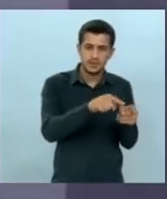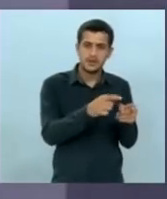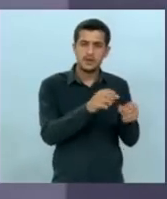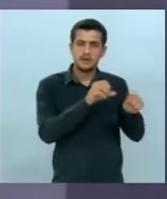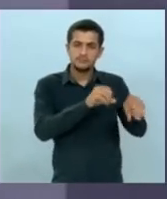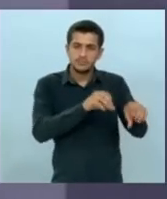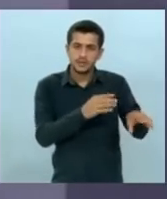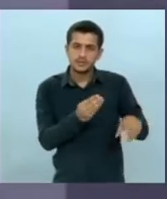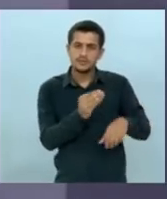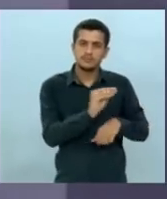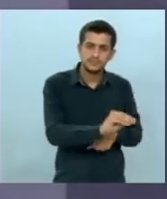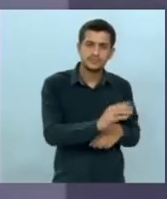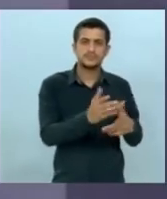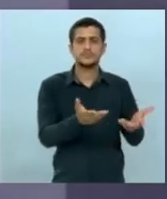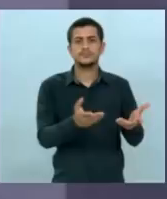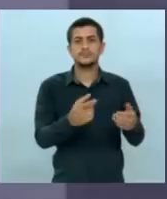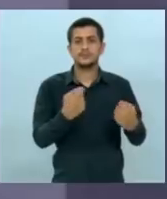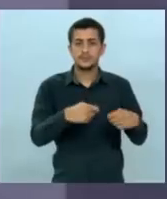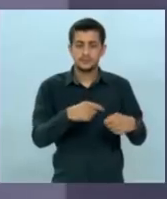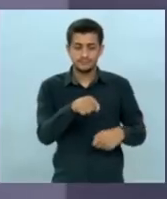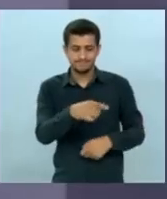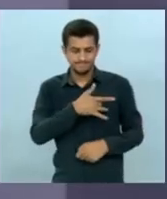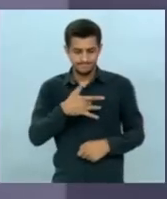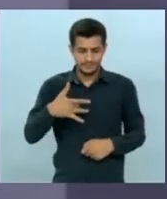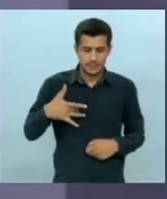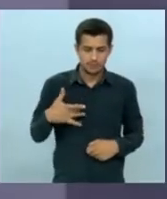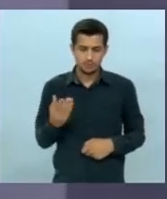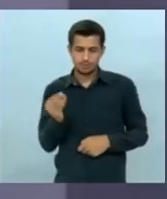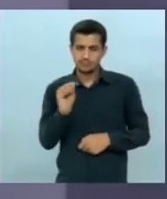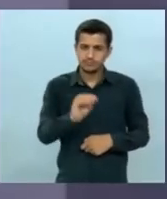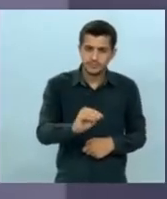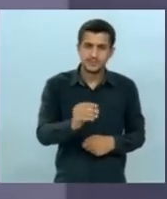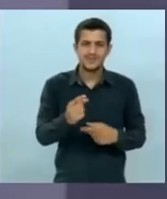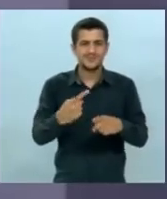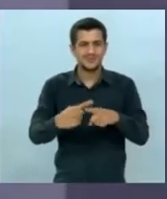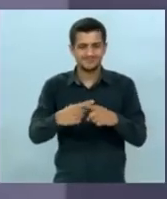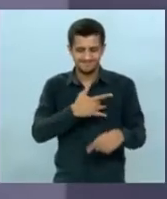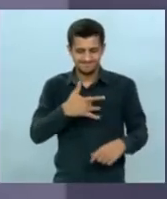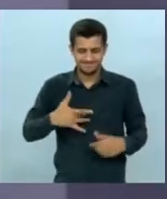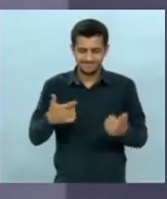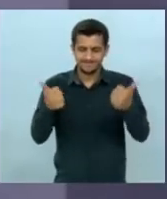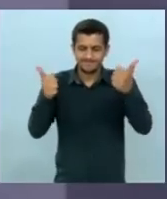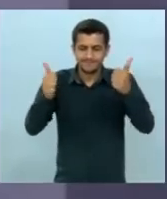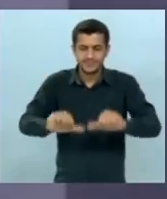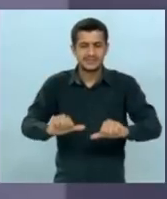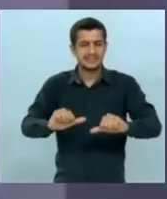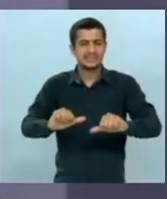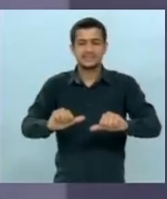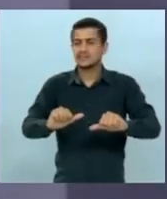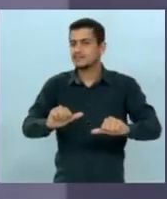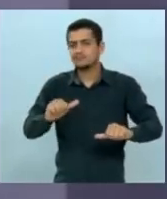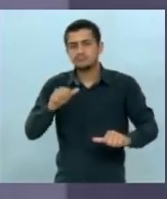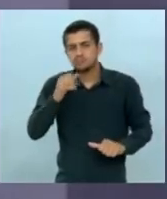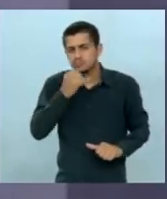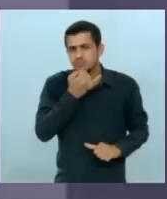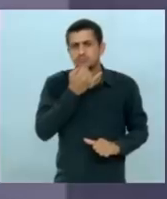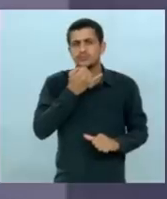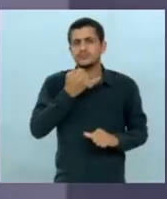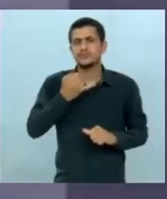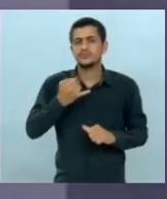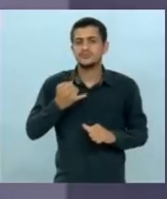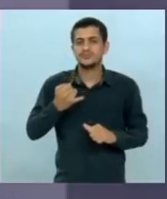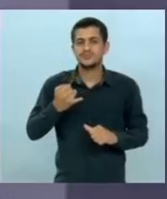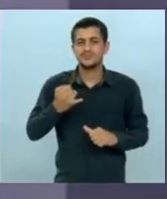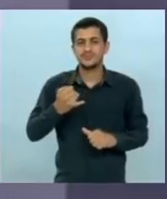evidente que você tem que aplicar na saúde, a saúde pública, que está uma calamidade. A saúde pública no Estado, ela